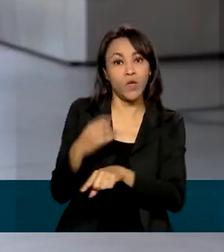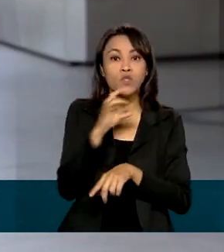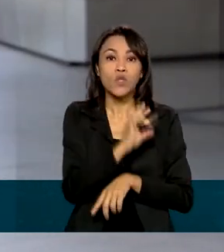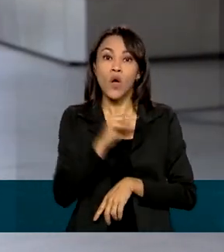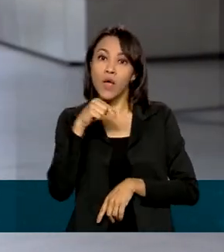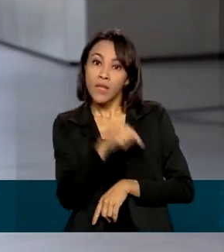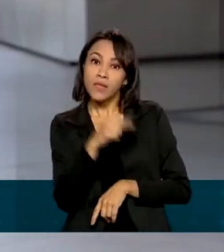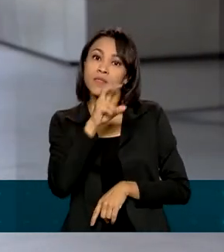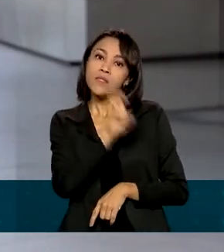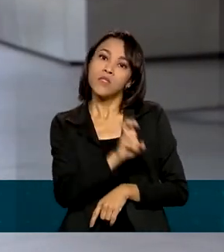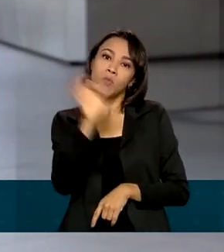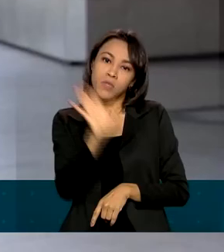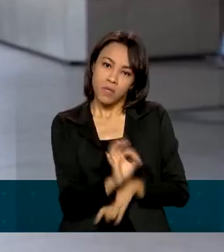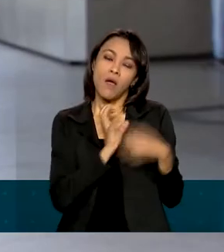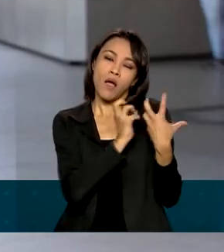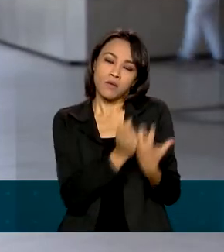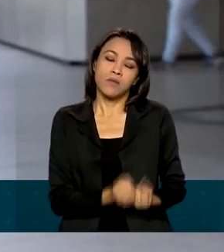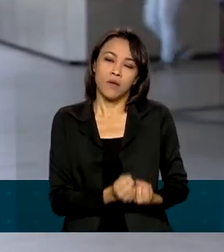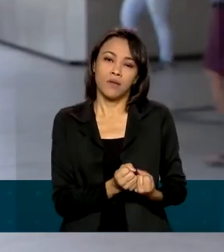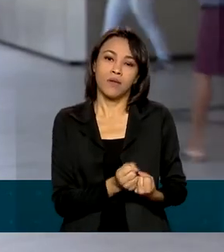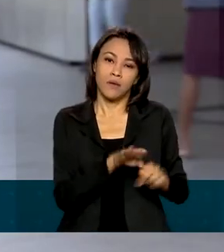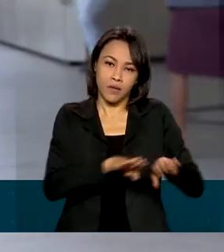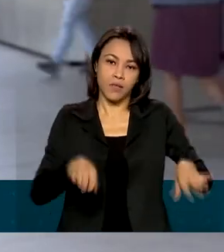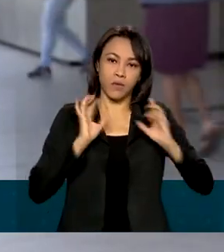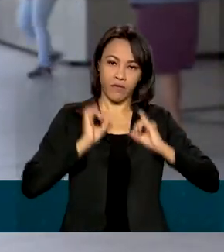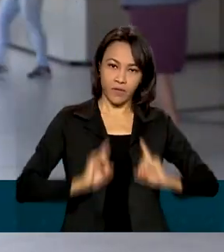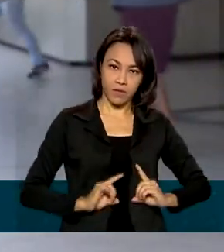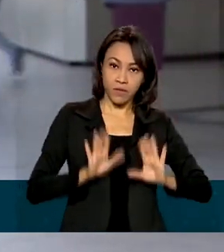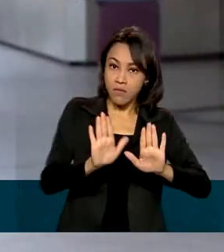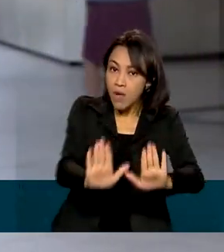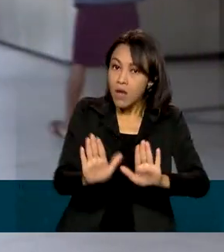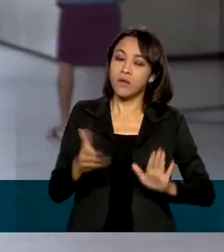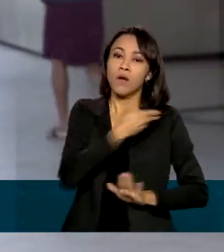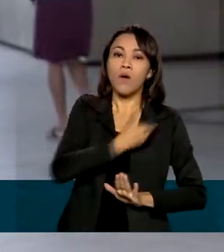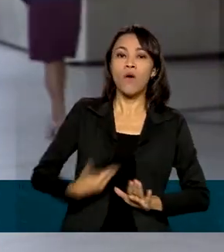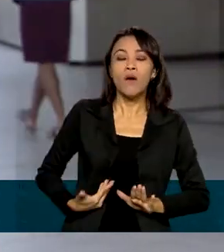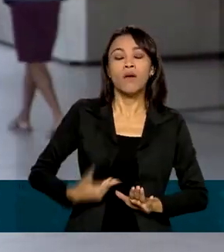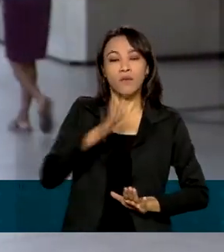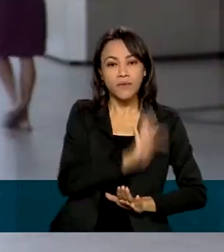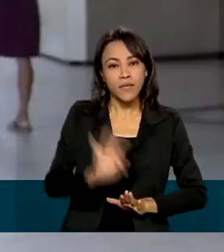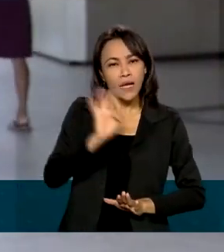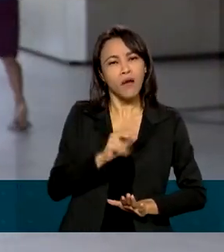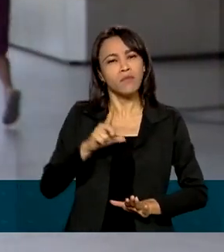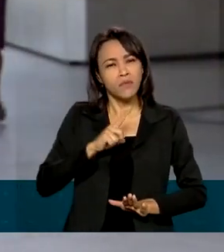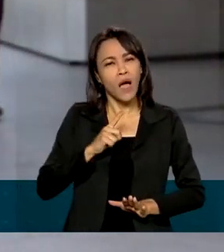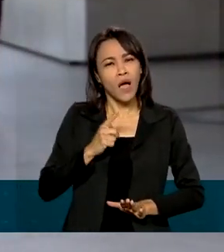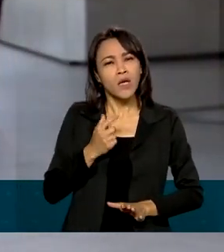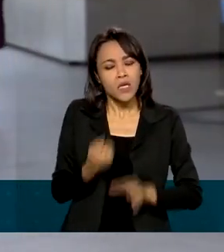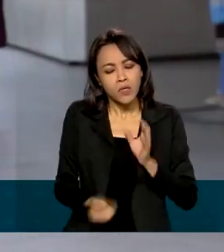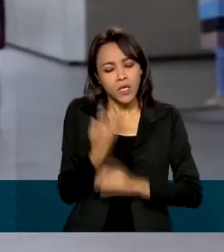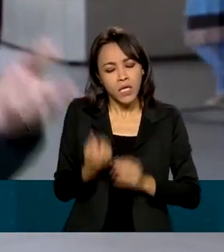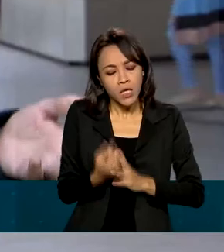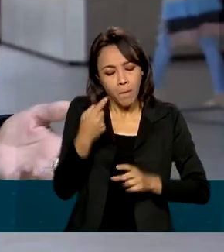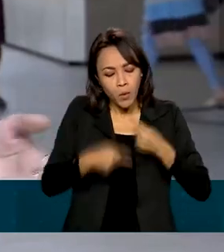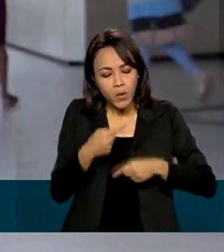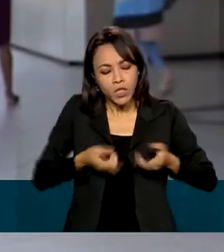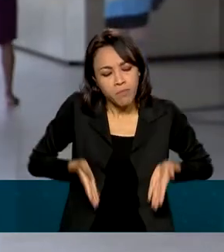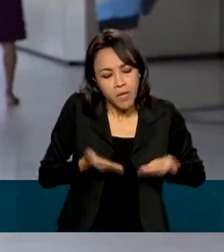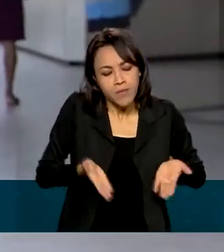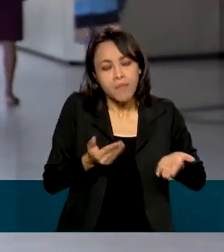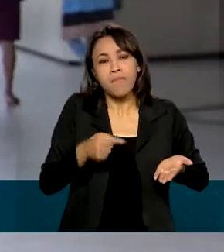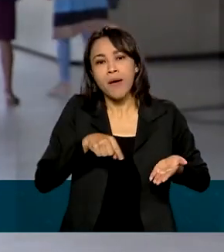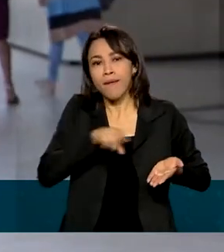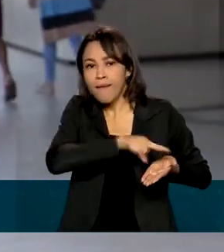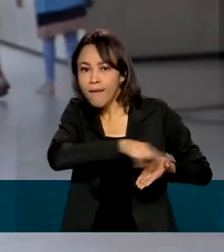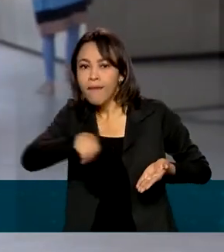% aceitam crianças com deficiência. Mas o governo federal vem desenvolvendo políticas para que crianças e